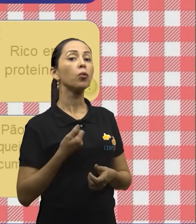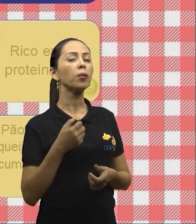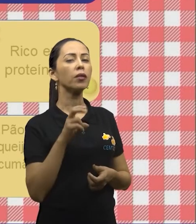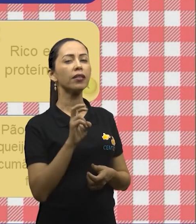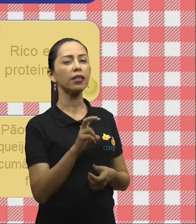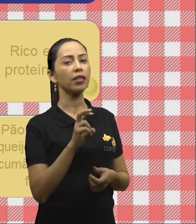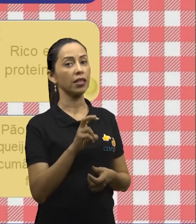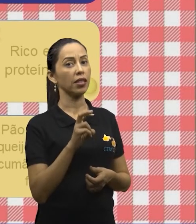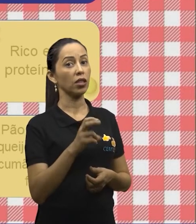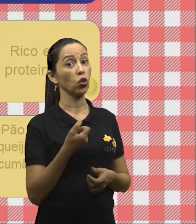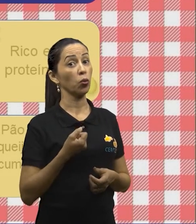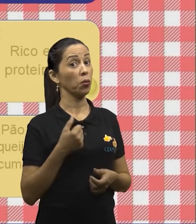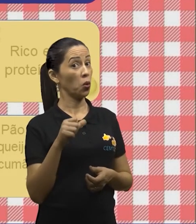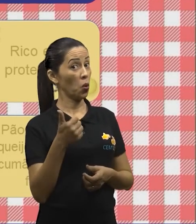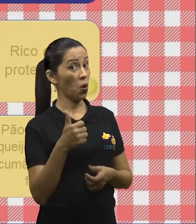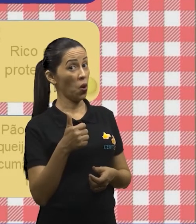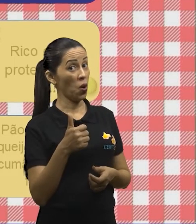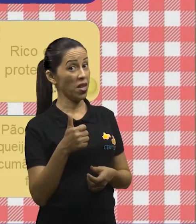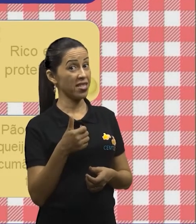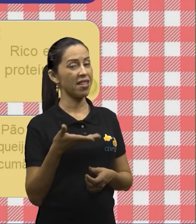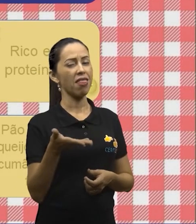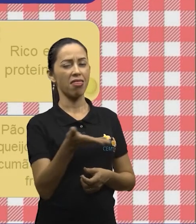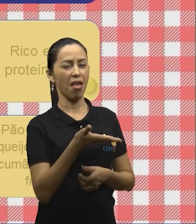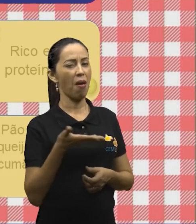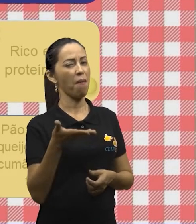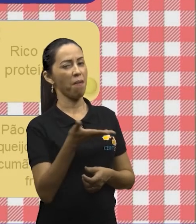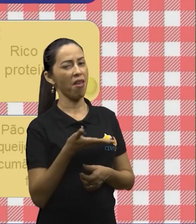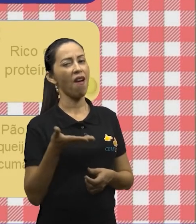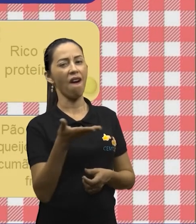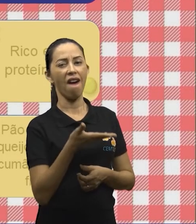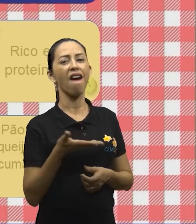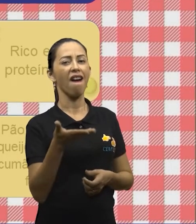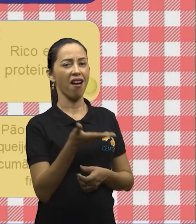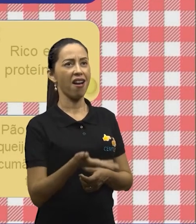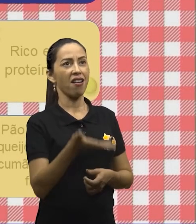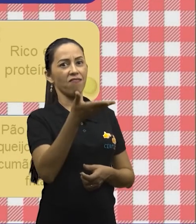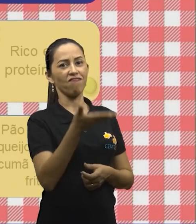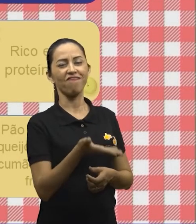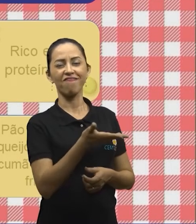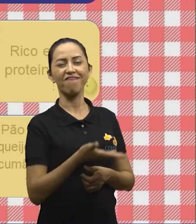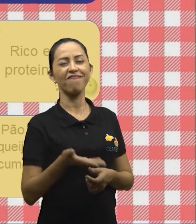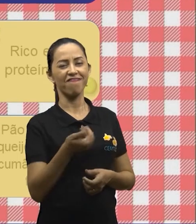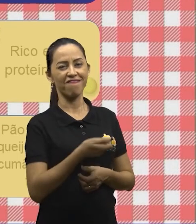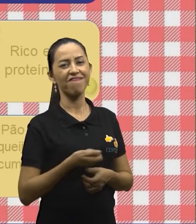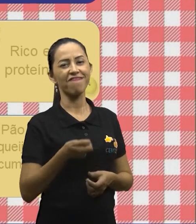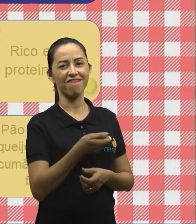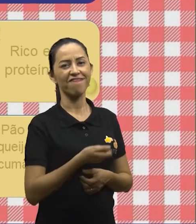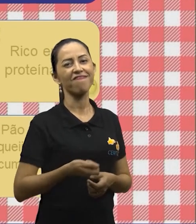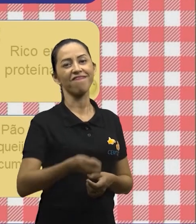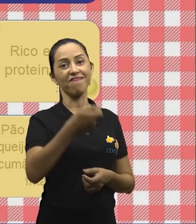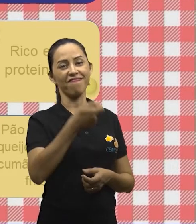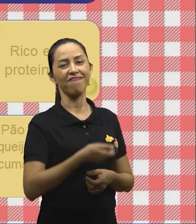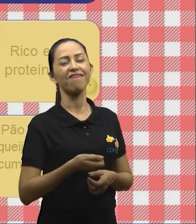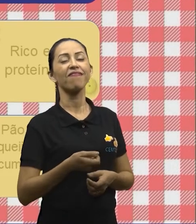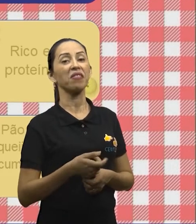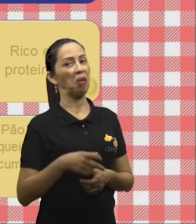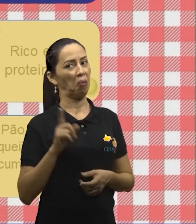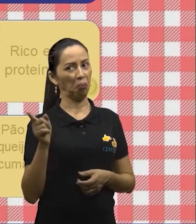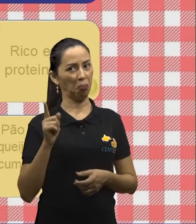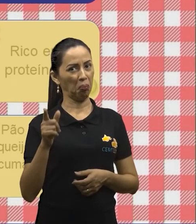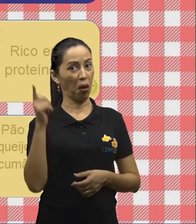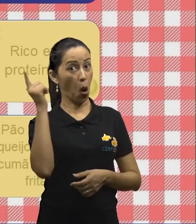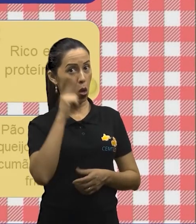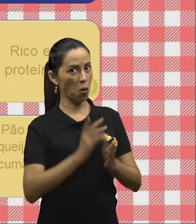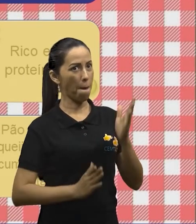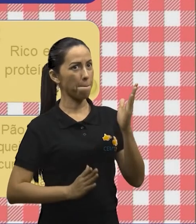Tapioca. Certíssimo, né? Não contém muito em sódio. Olha, saiu disparada, doutora. E contém um par.